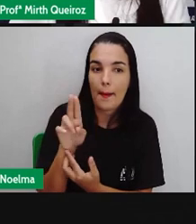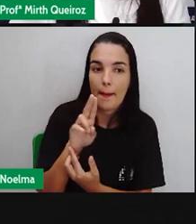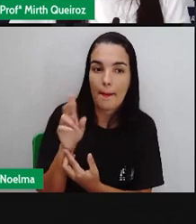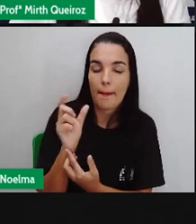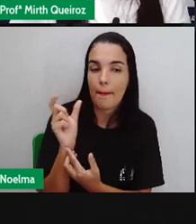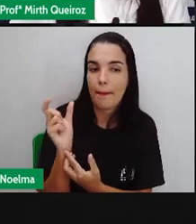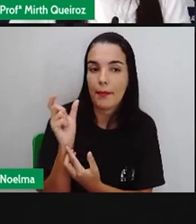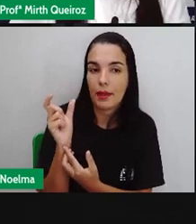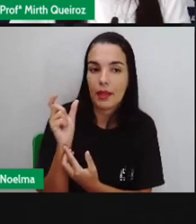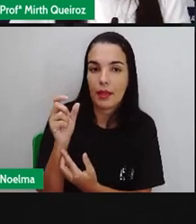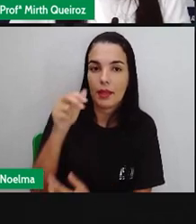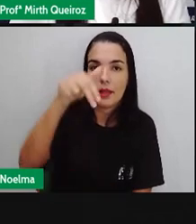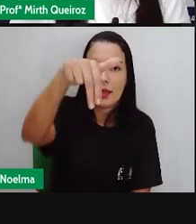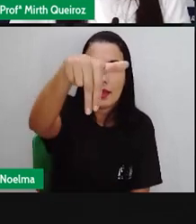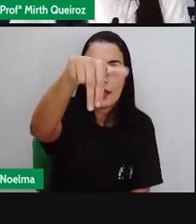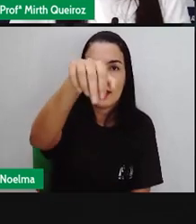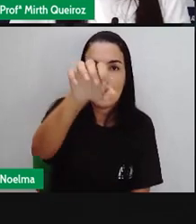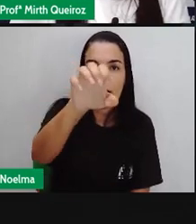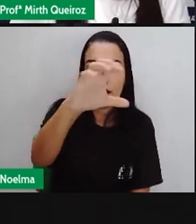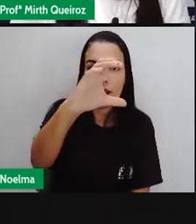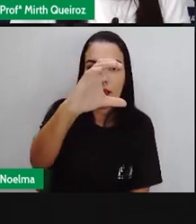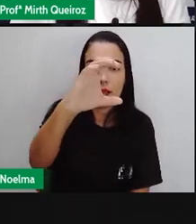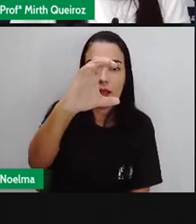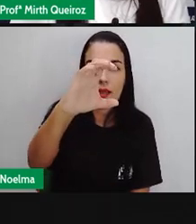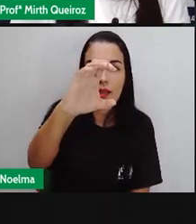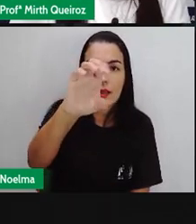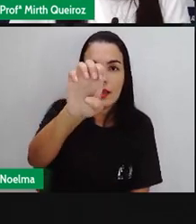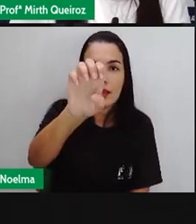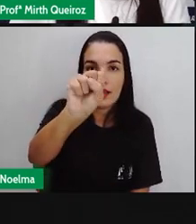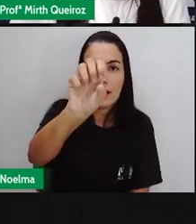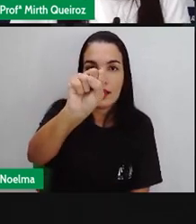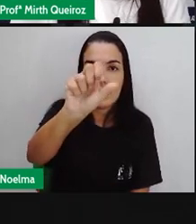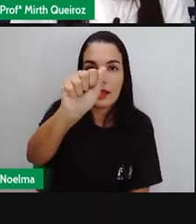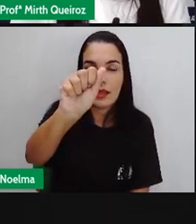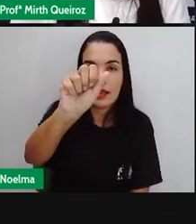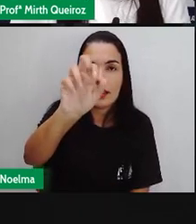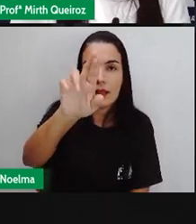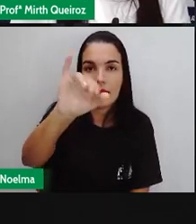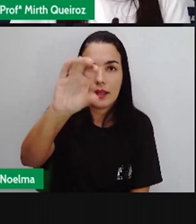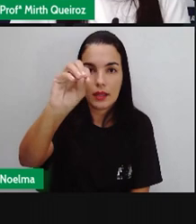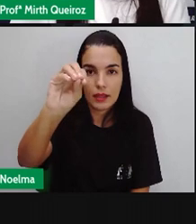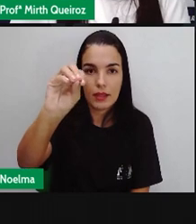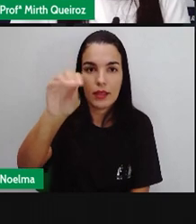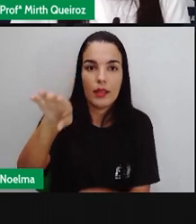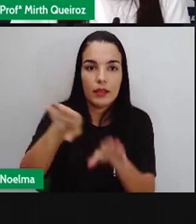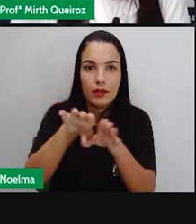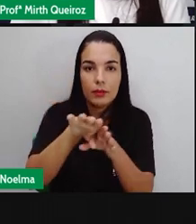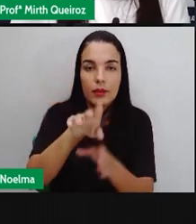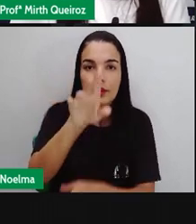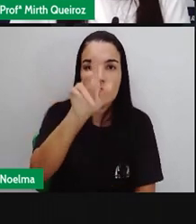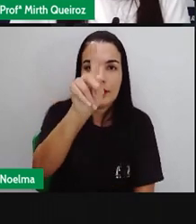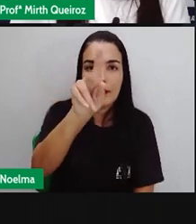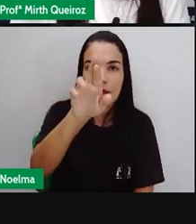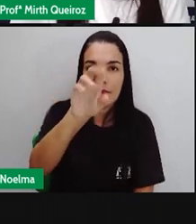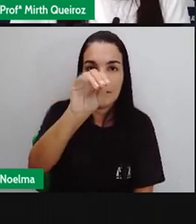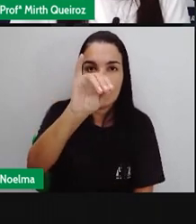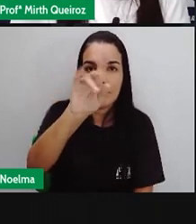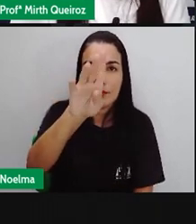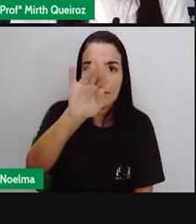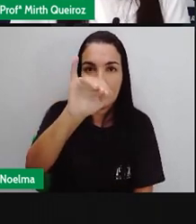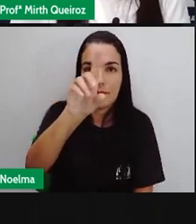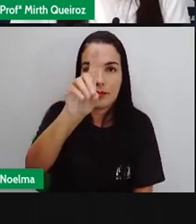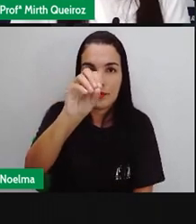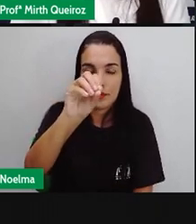é necessário, é proibido e suas variações. Quando se trata especificamente desses termos, os